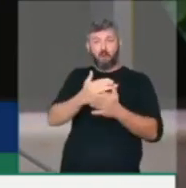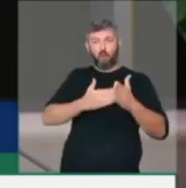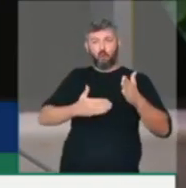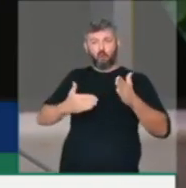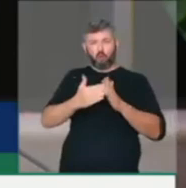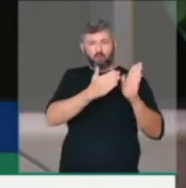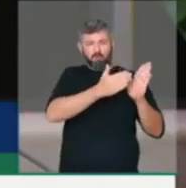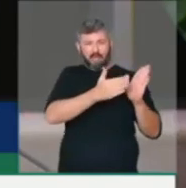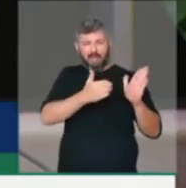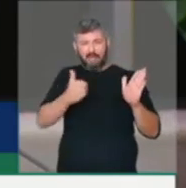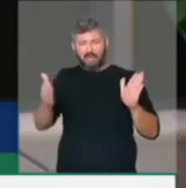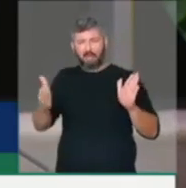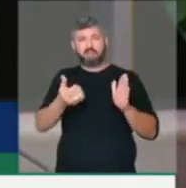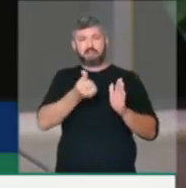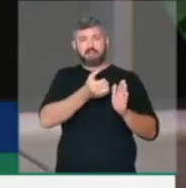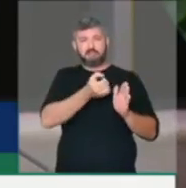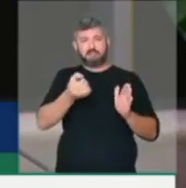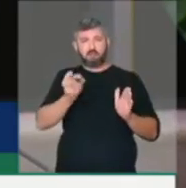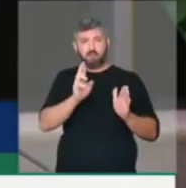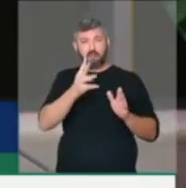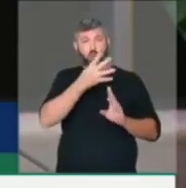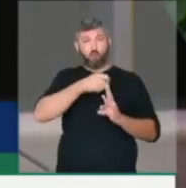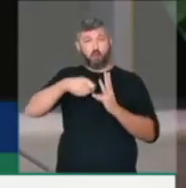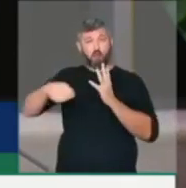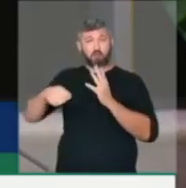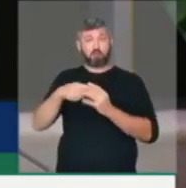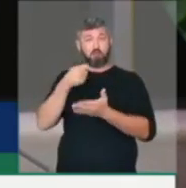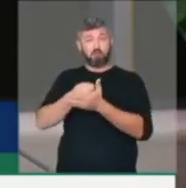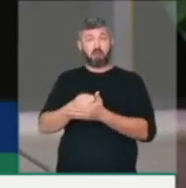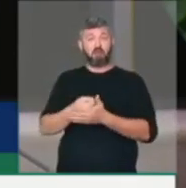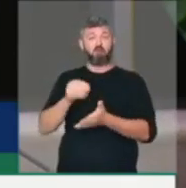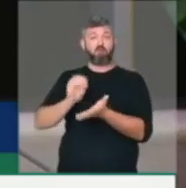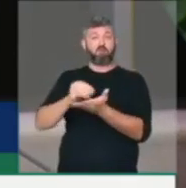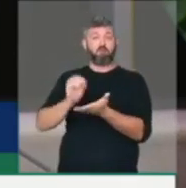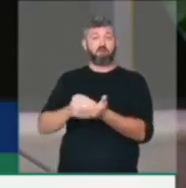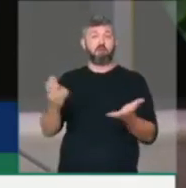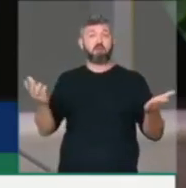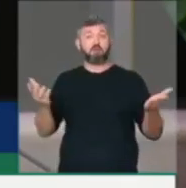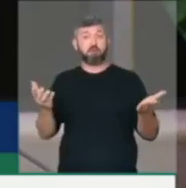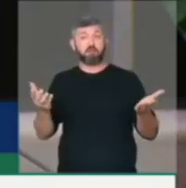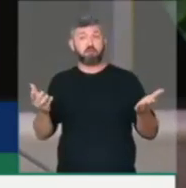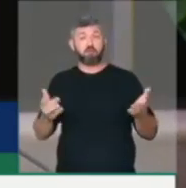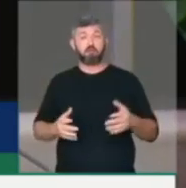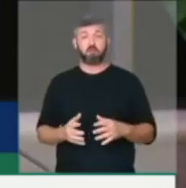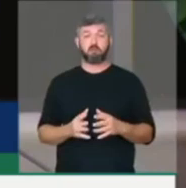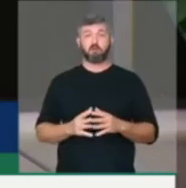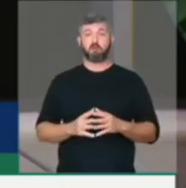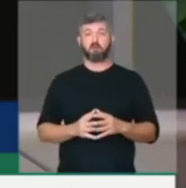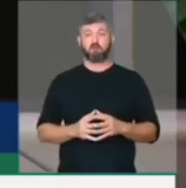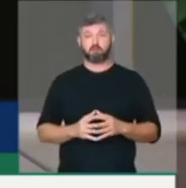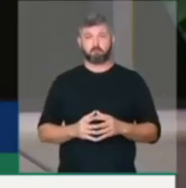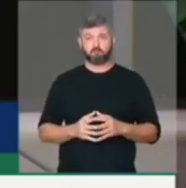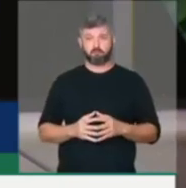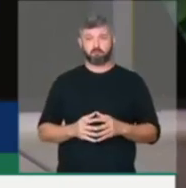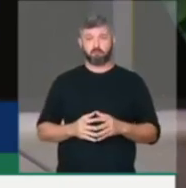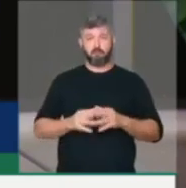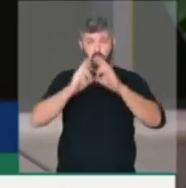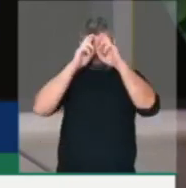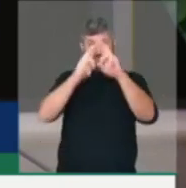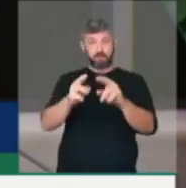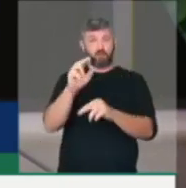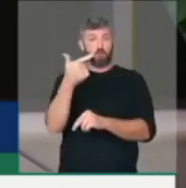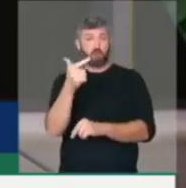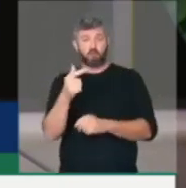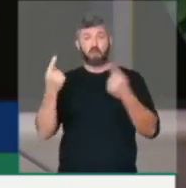durante todo esse tempo, esses quatro meses nós ficamos sem pagar o auxílio, que o governo ficou sem pagar, foi o desrespeito permanente aos